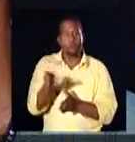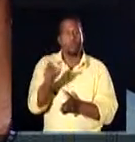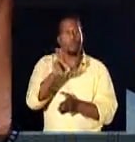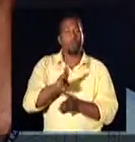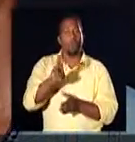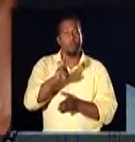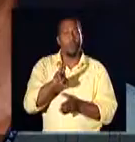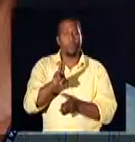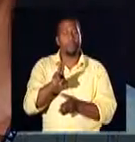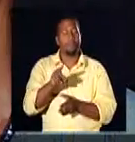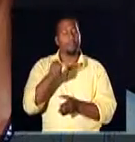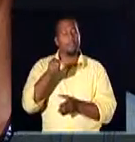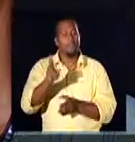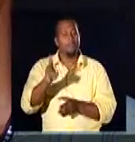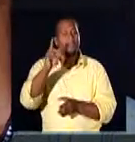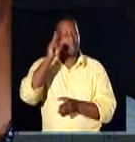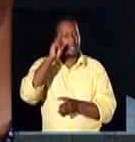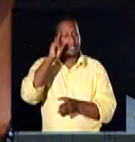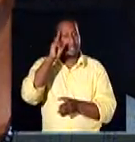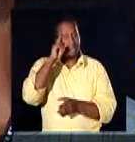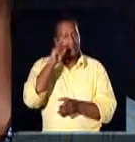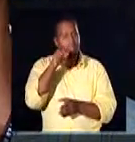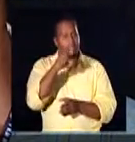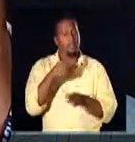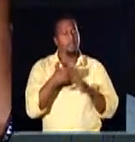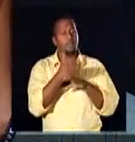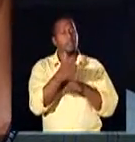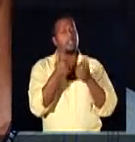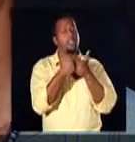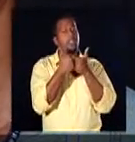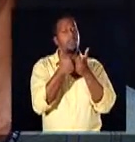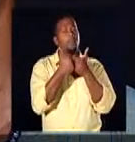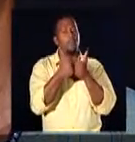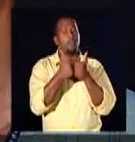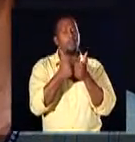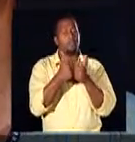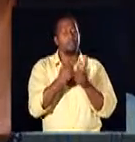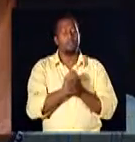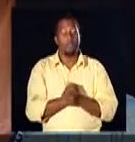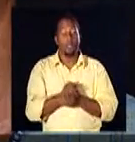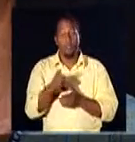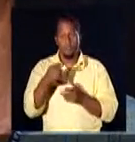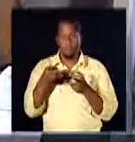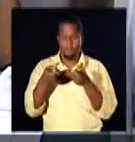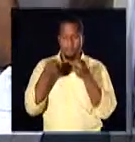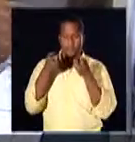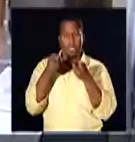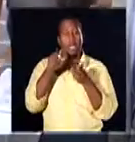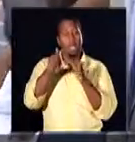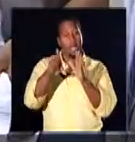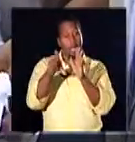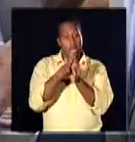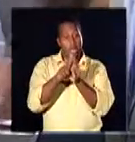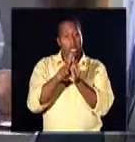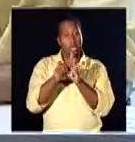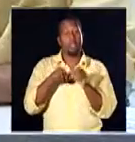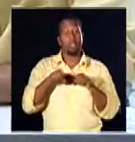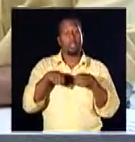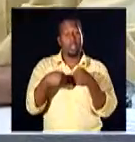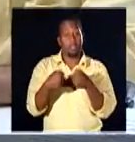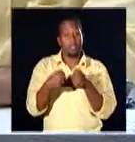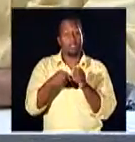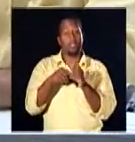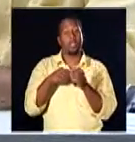usuário, né? Que faz, que diariamente usa esse transporte coletivo. Como você pode ver,